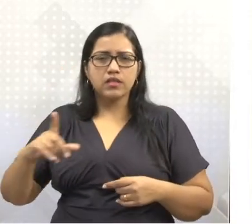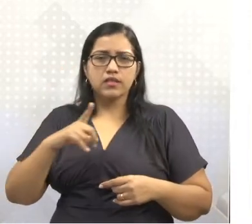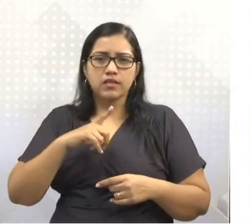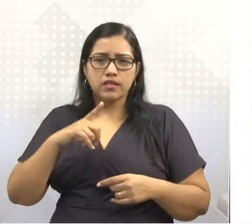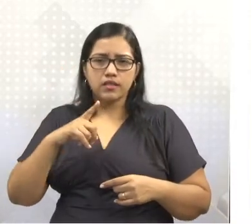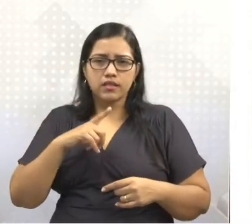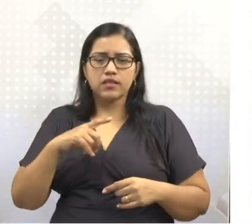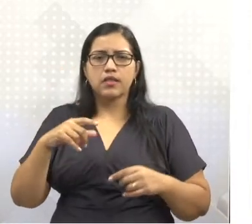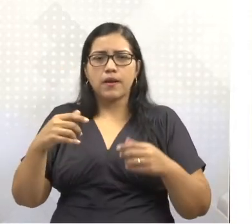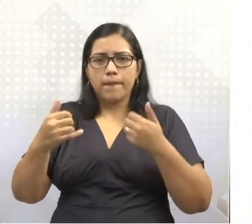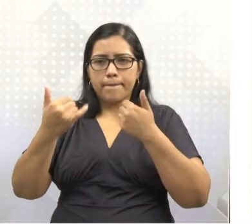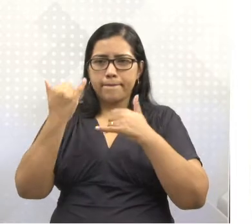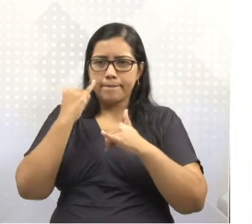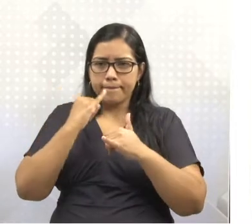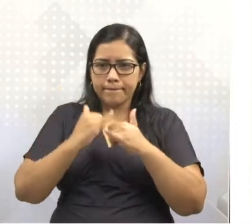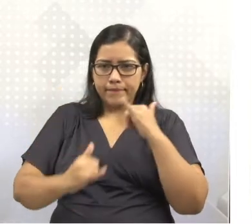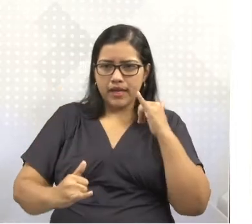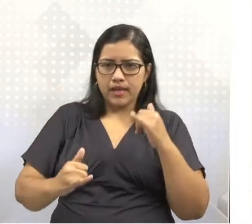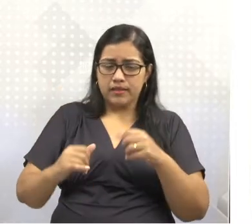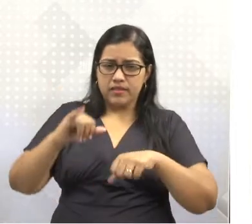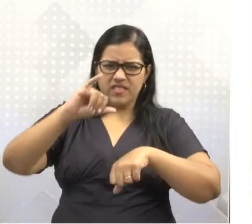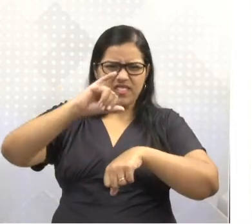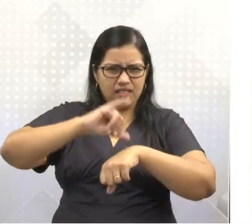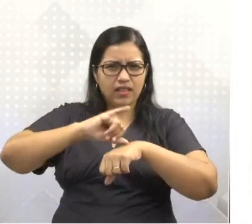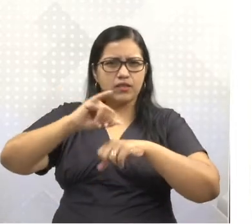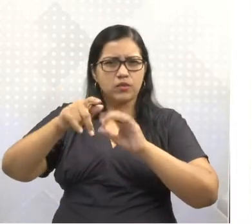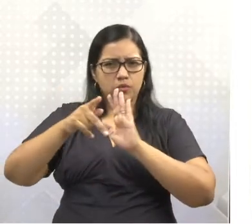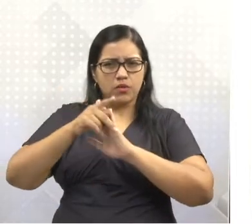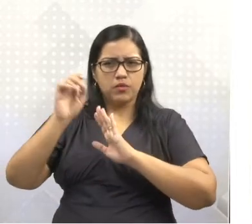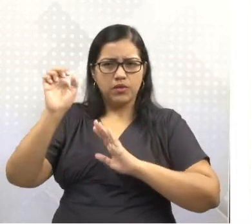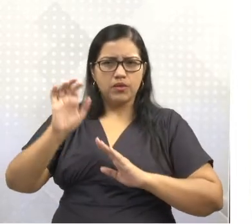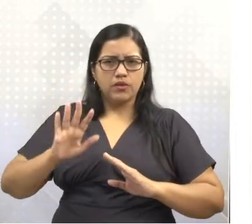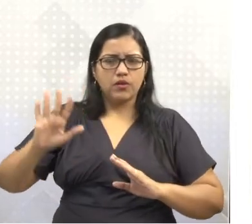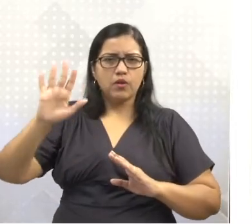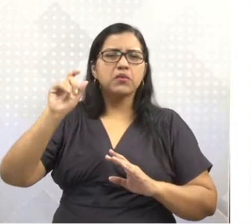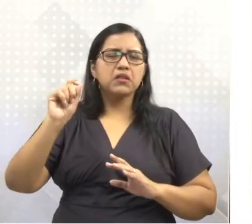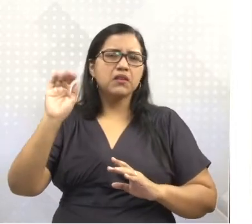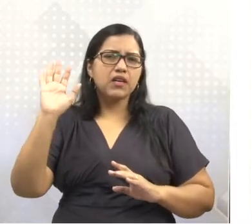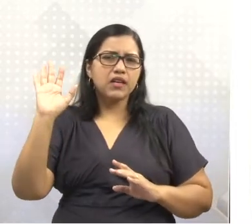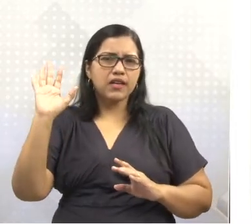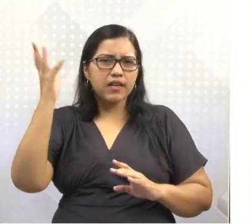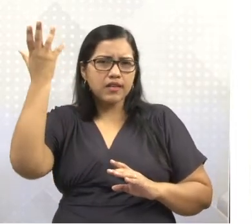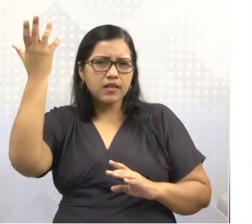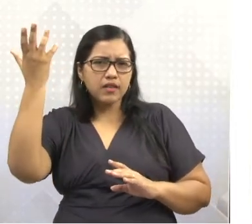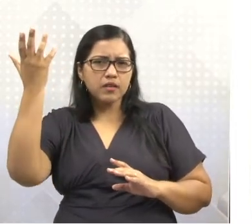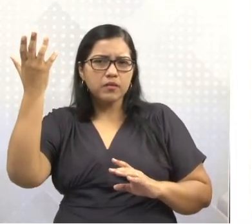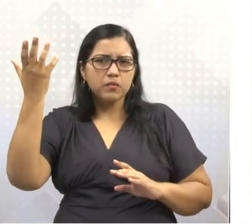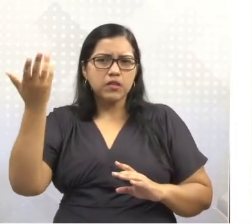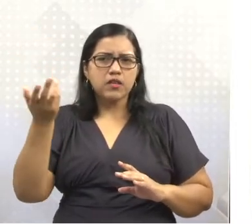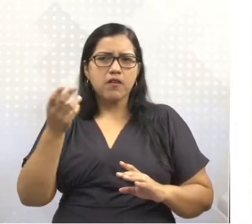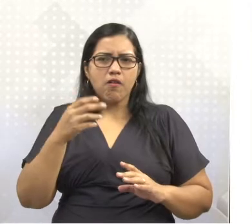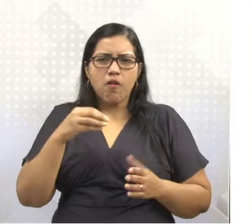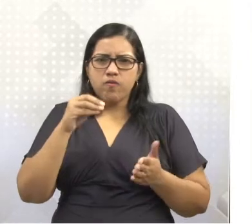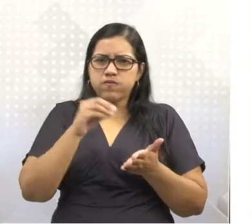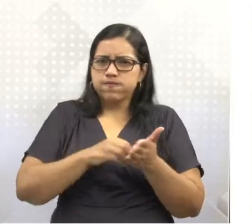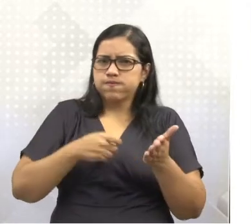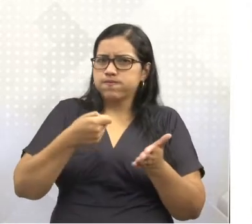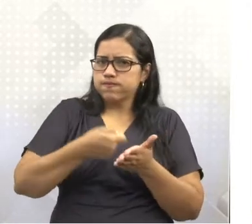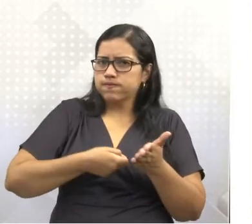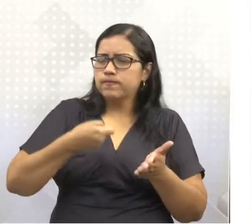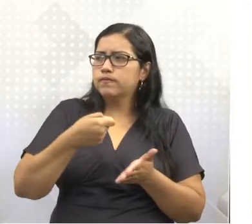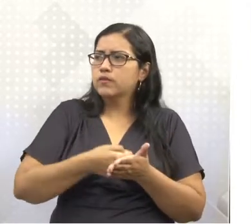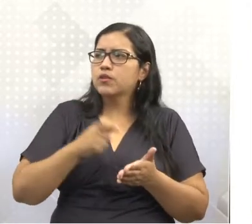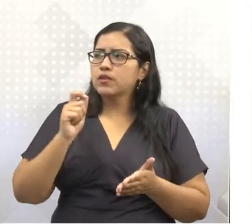setentrional da Europa, devido ao clima muito rigoroso, há uma produção somente de